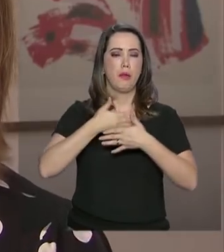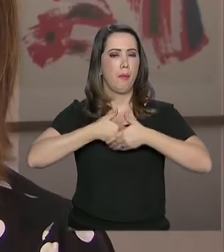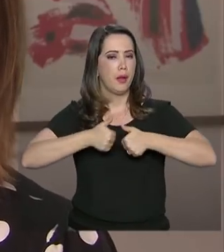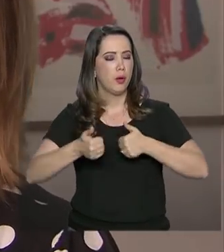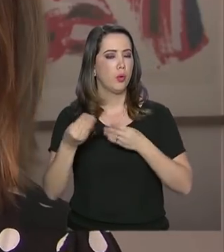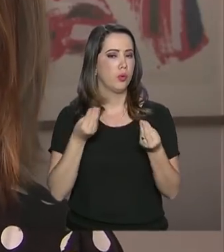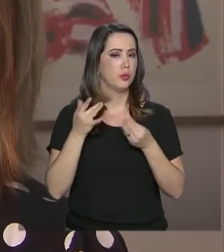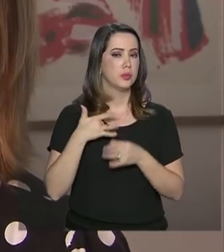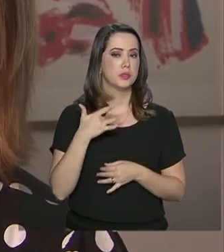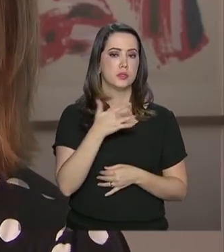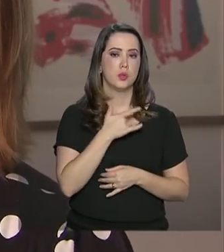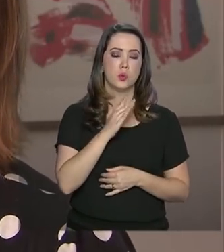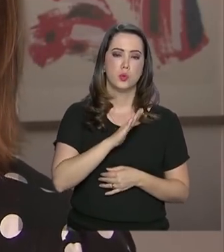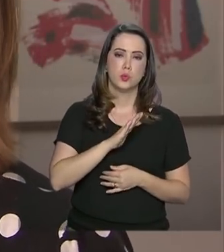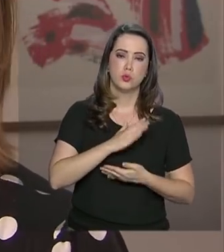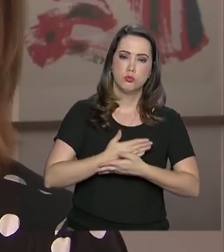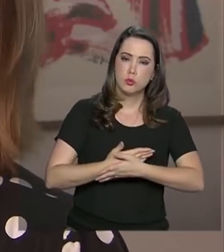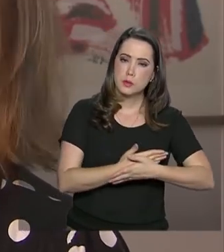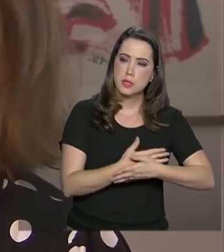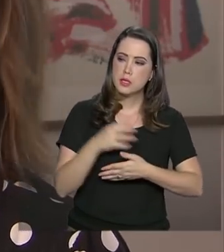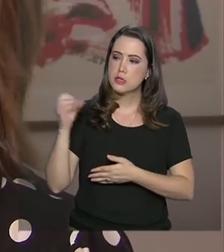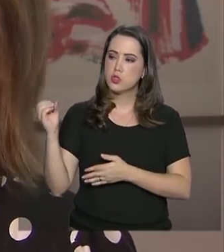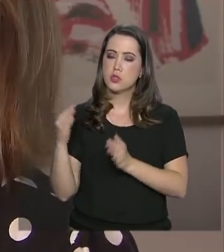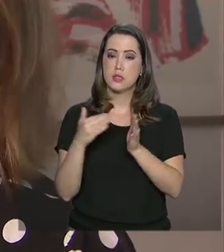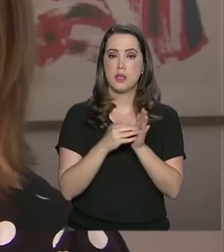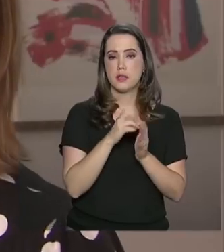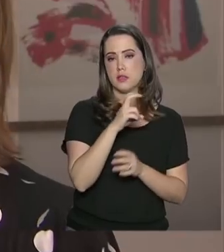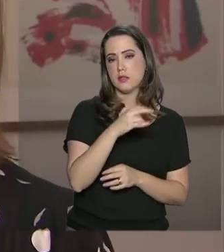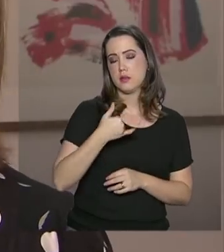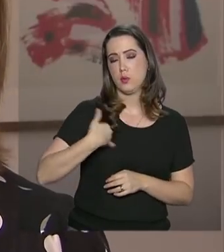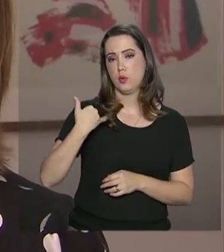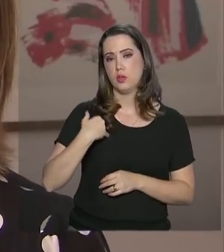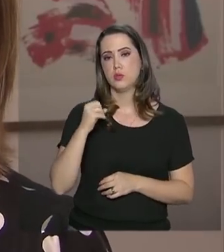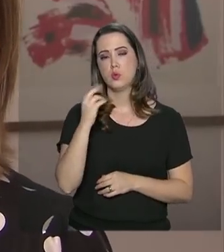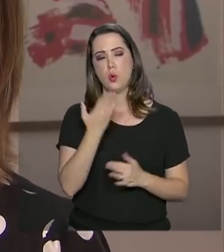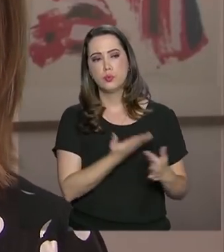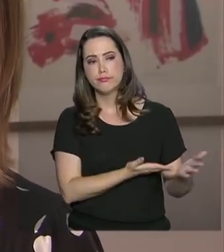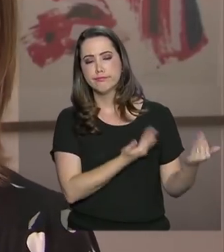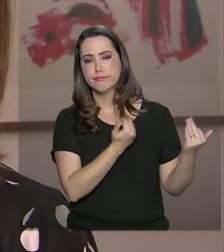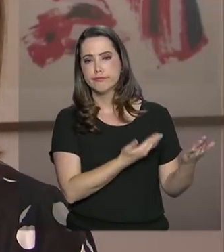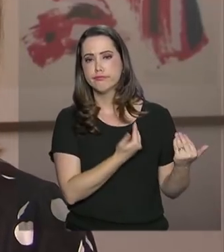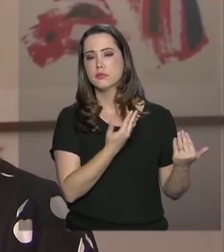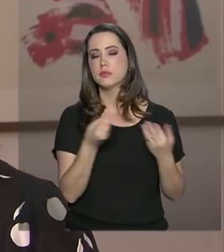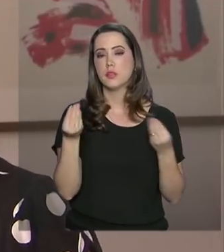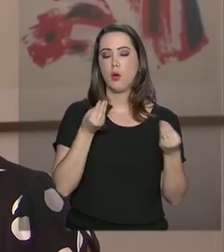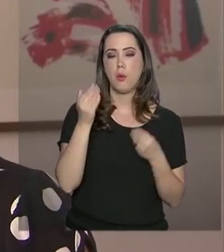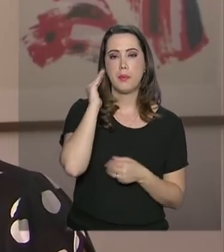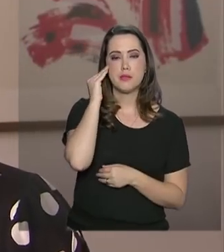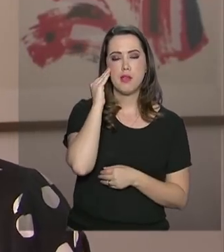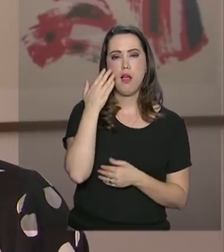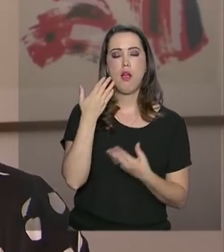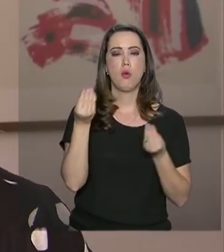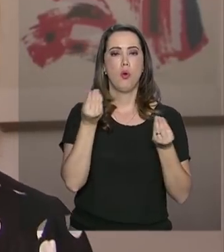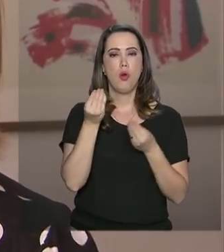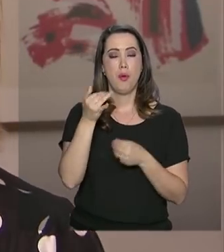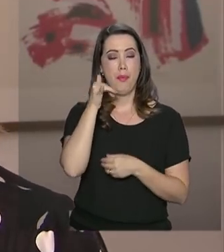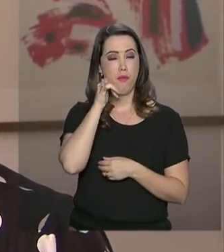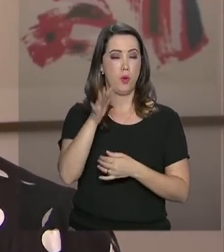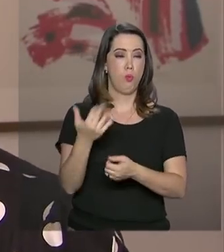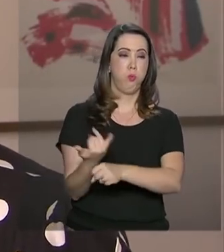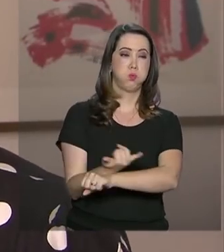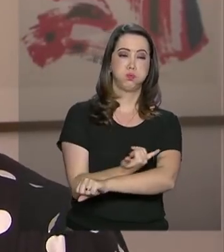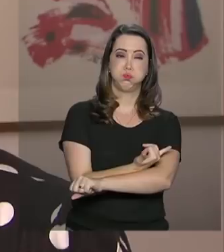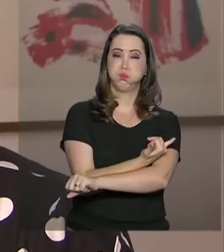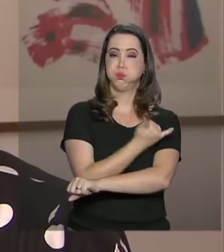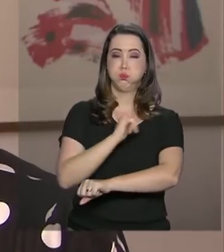está a saúde das crianças de 0 a 5 anos ou enfim na adolescência, para eles pensarem como evitar a obesidade, desnutrição.